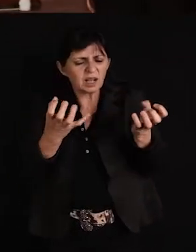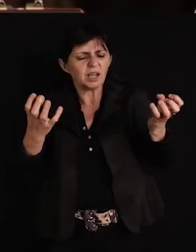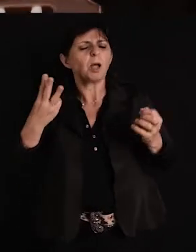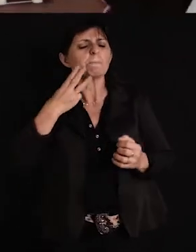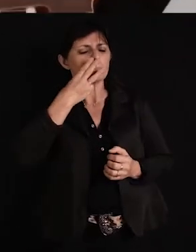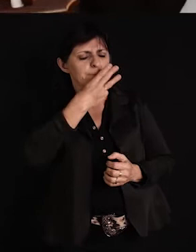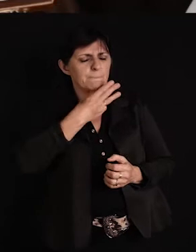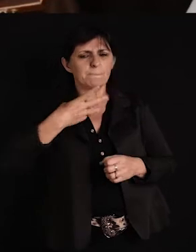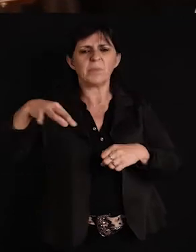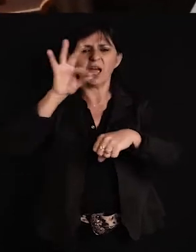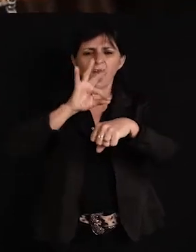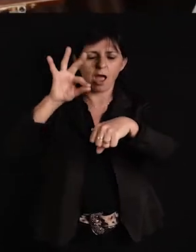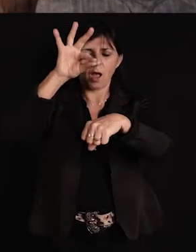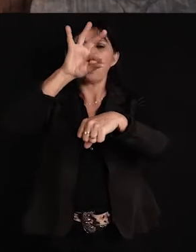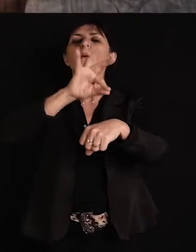Guamini,